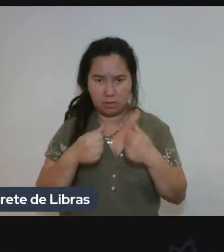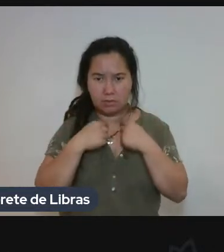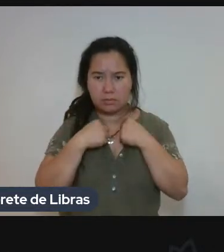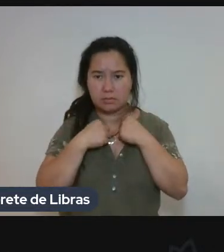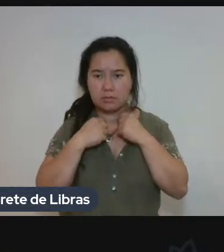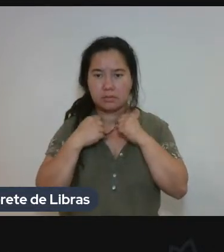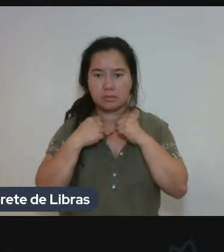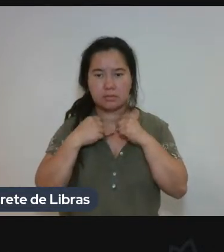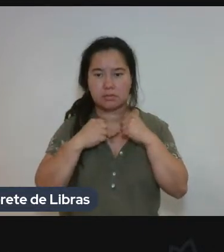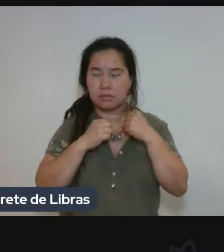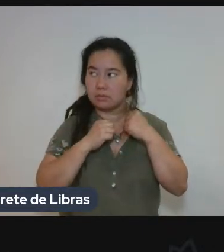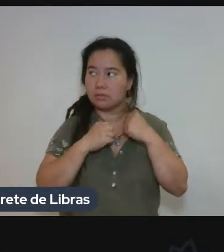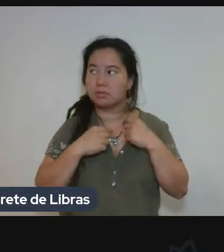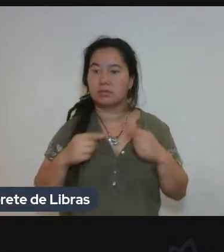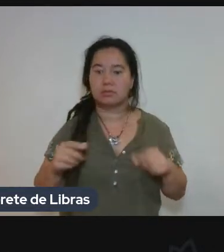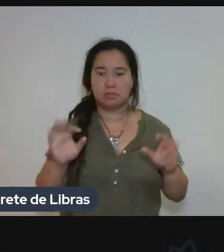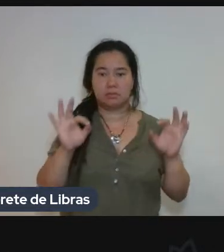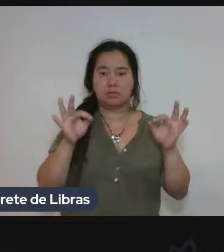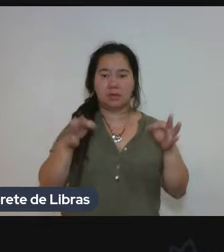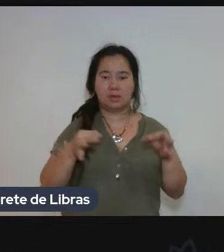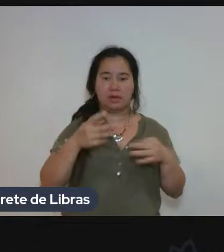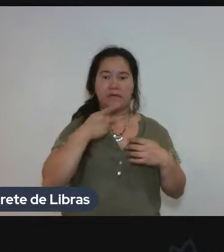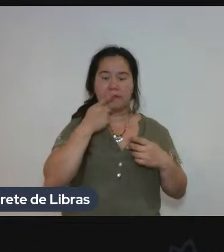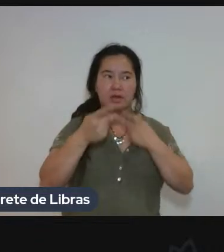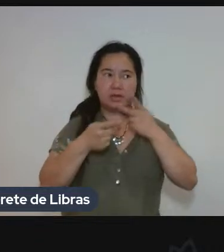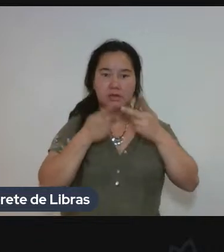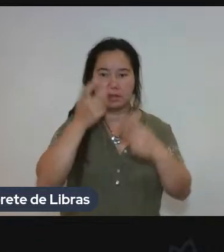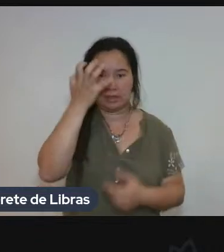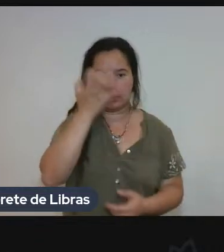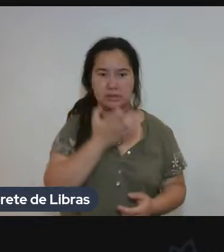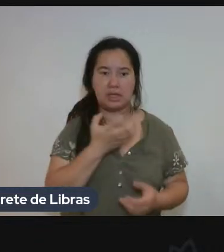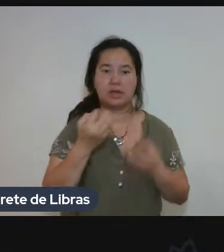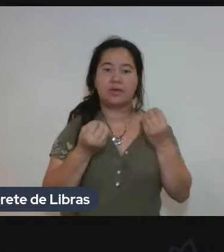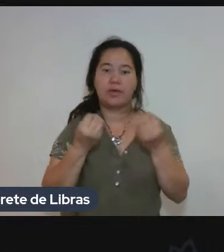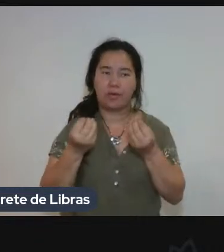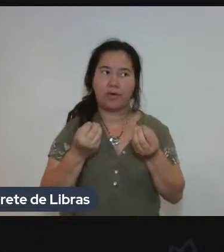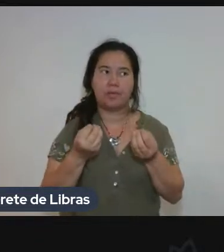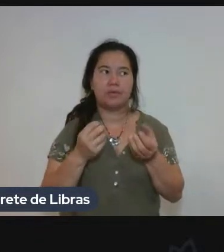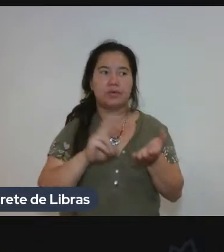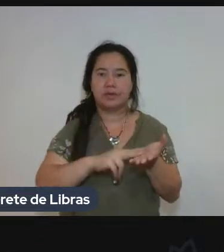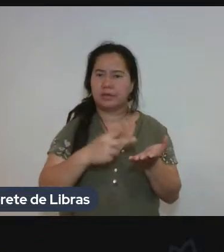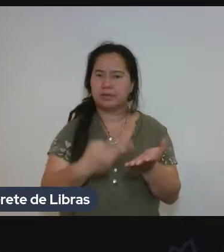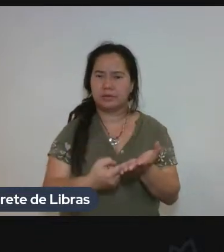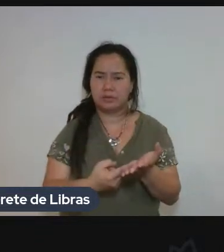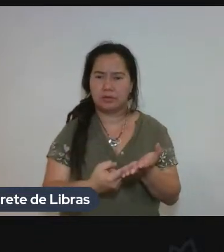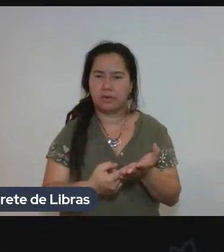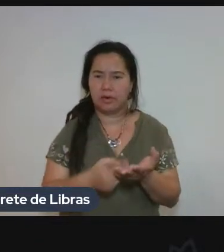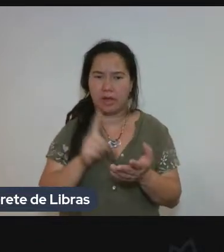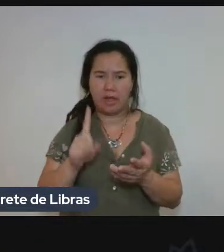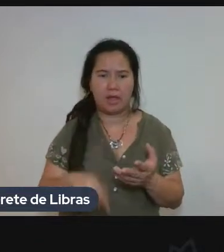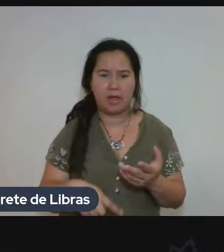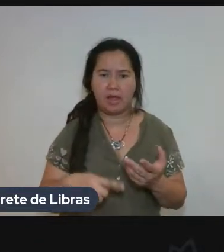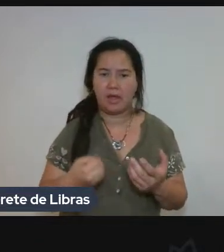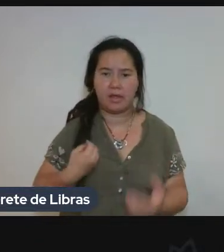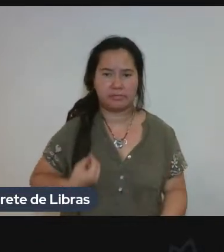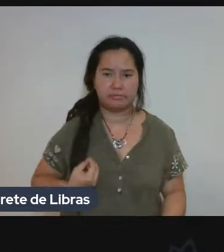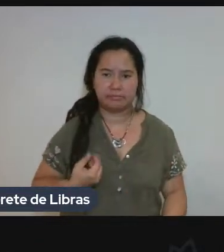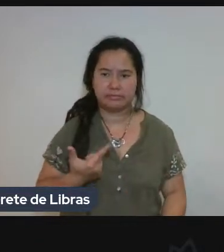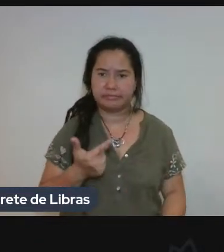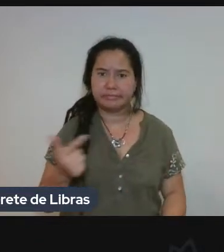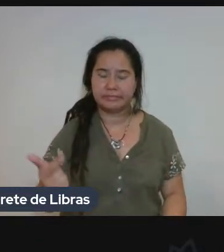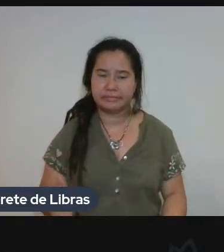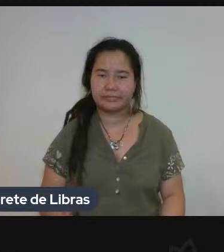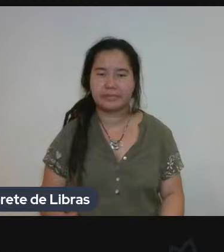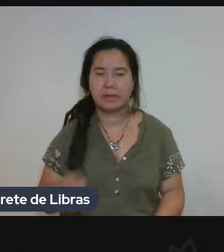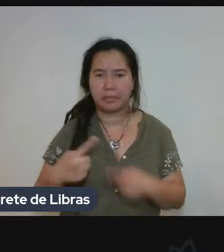A gente acaba levando a sério esse negócio da indivisividade do tradutor. A gente não cita mais eles. Mas,